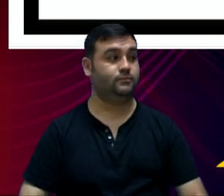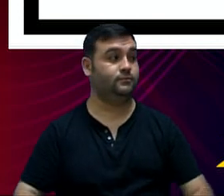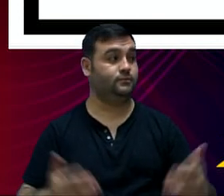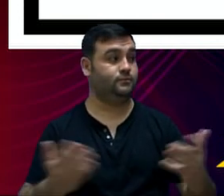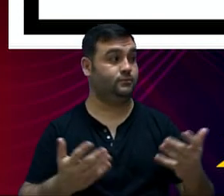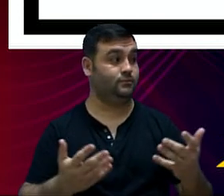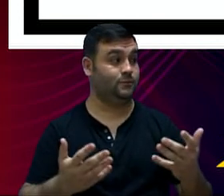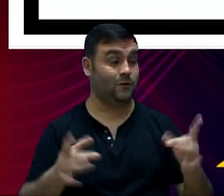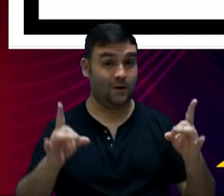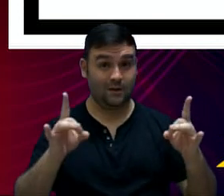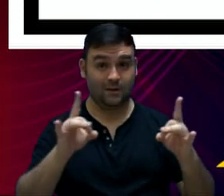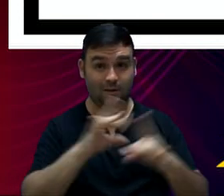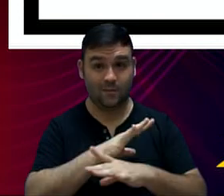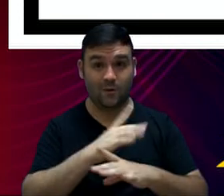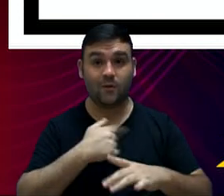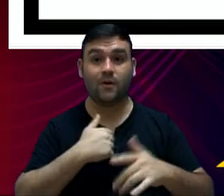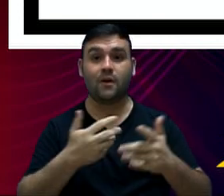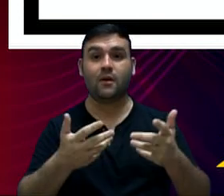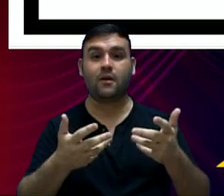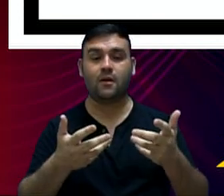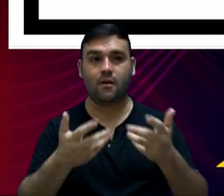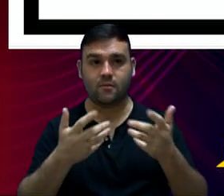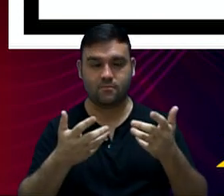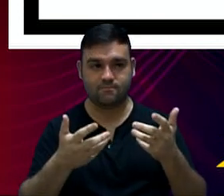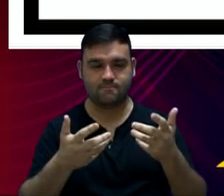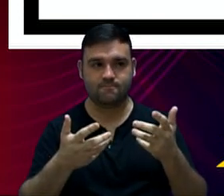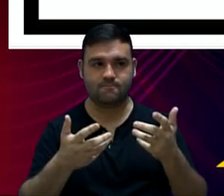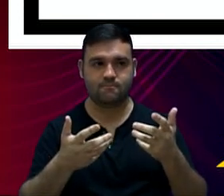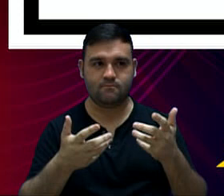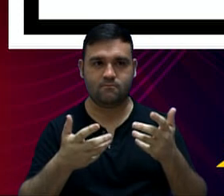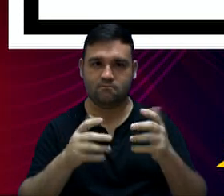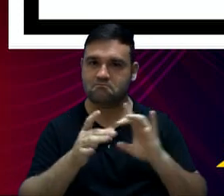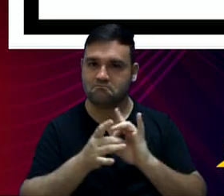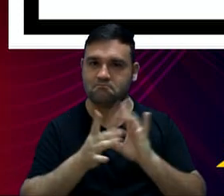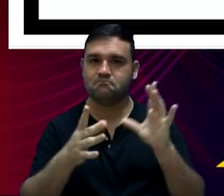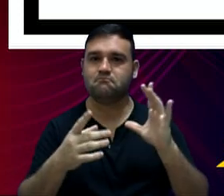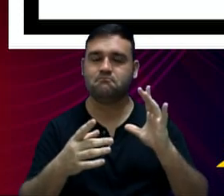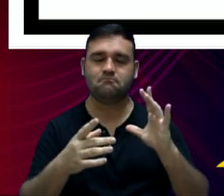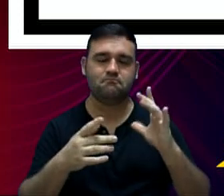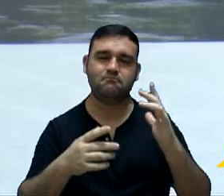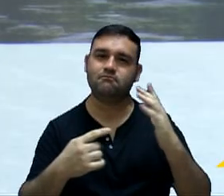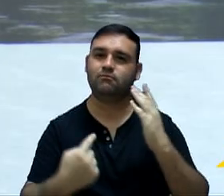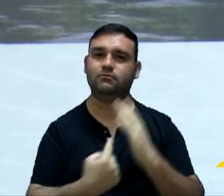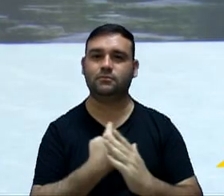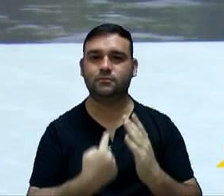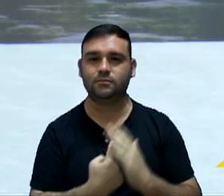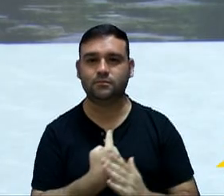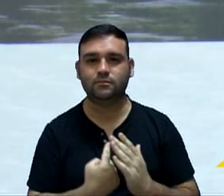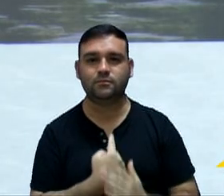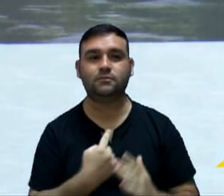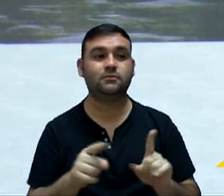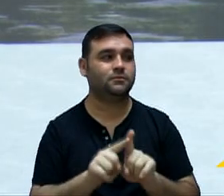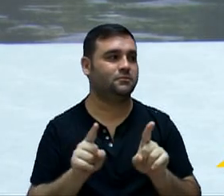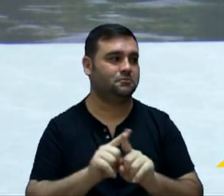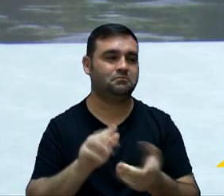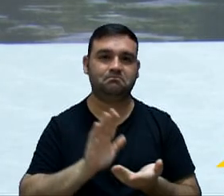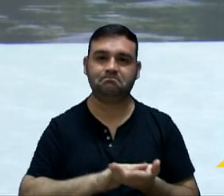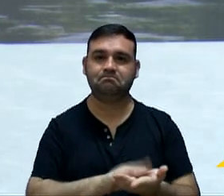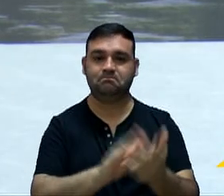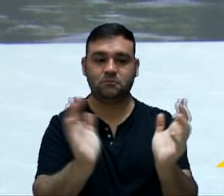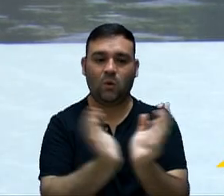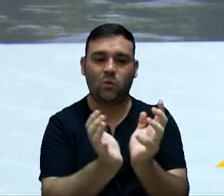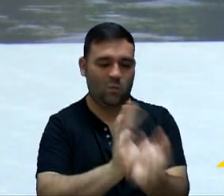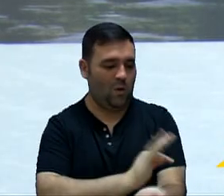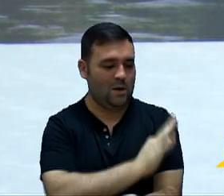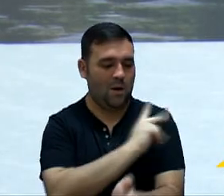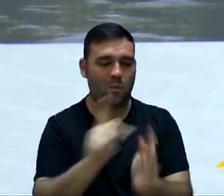Para encerrar, eu gostaria de ficar à disposição e parabenizar a nossa equipe